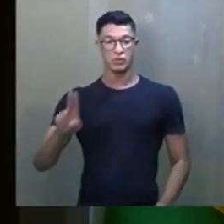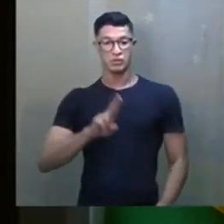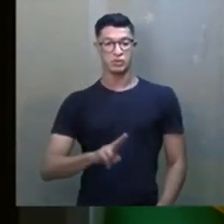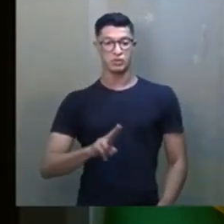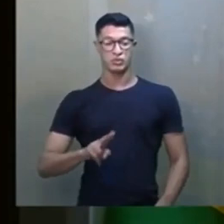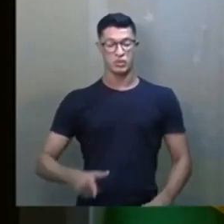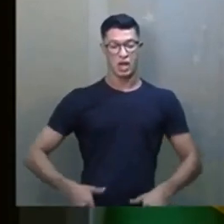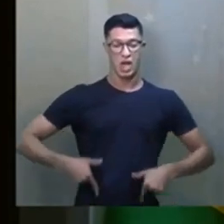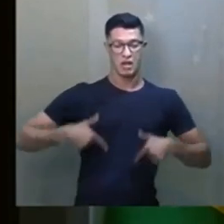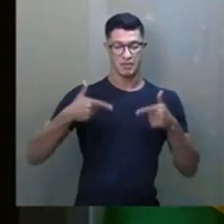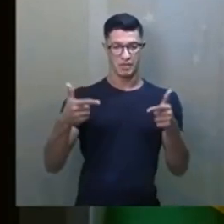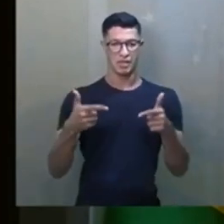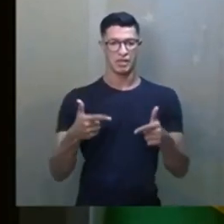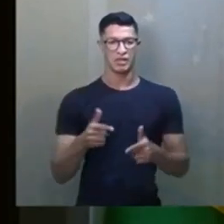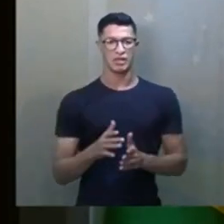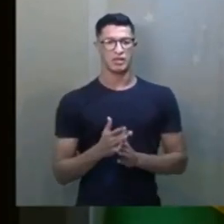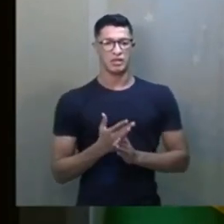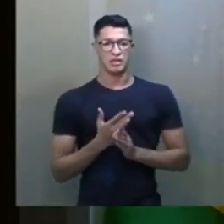homicidas.